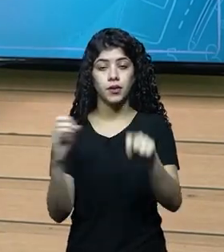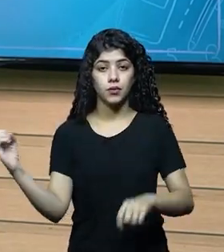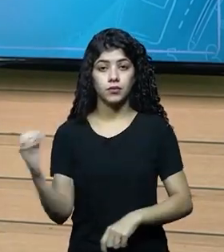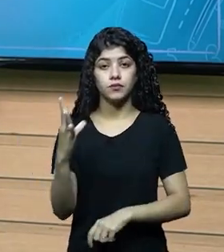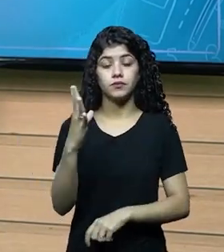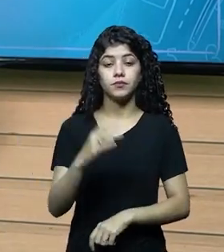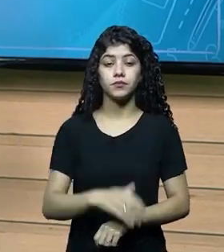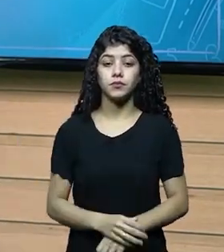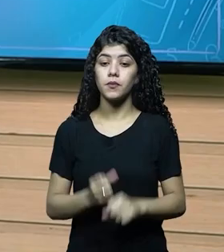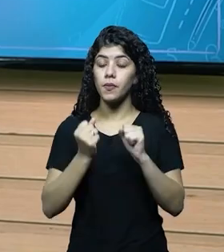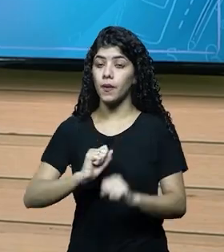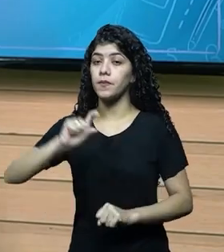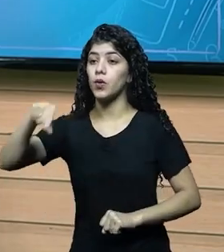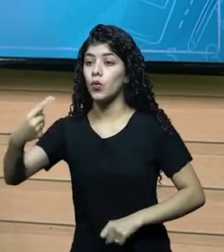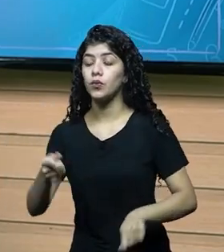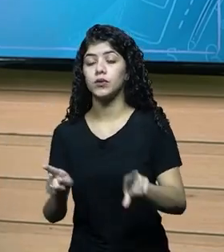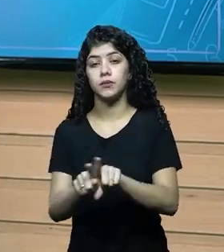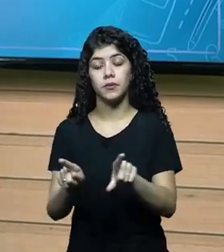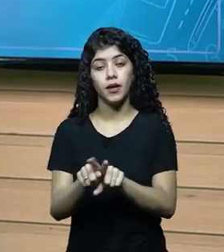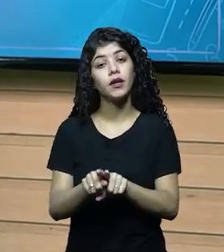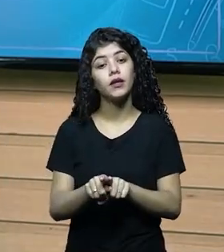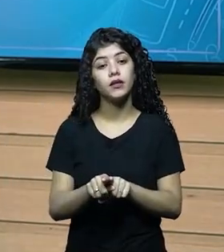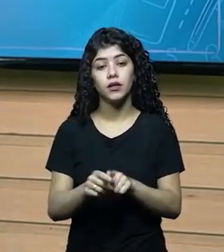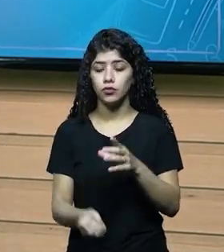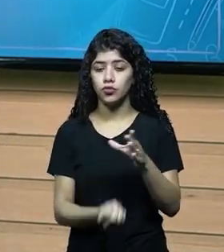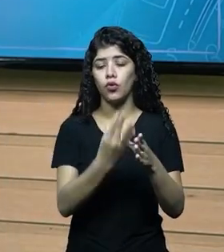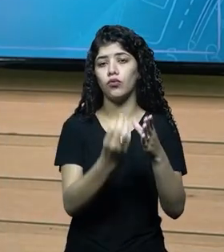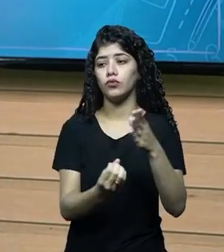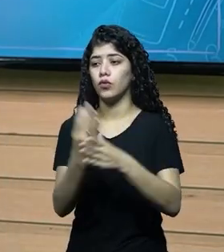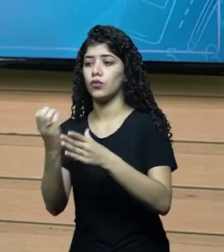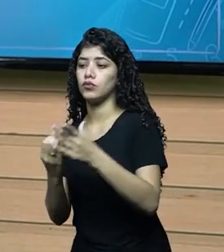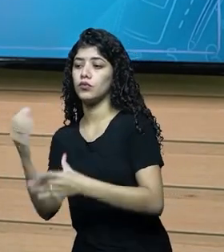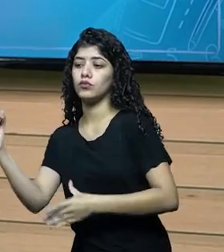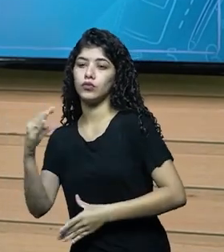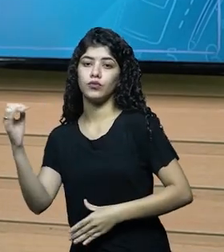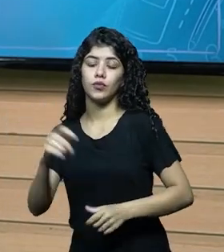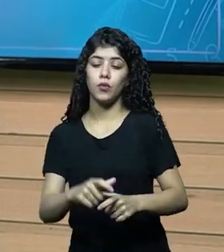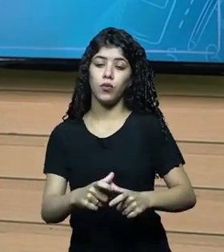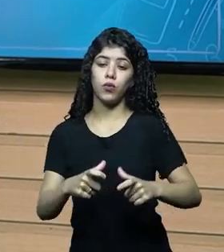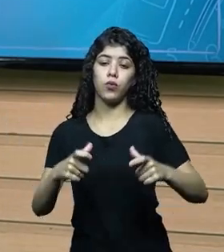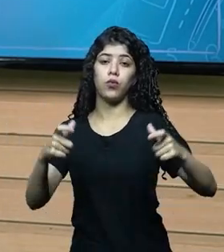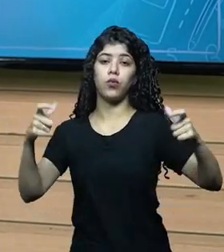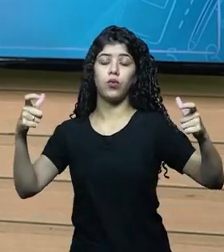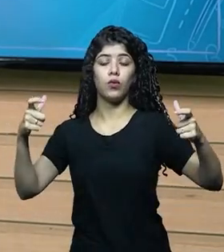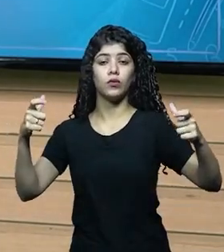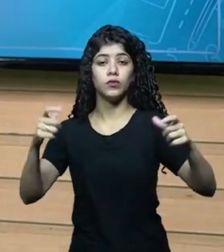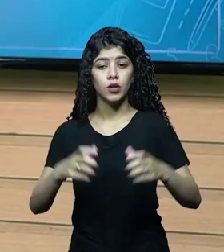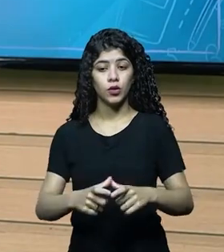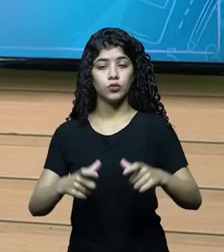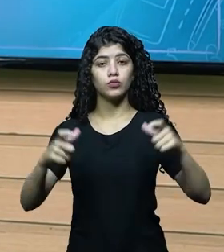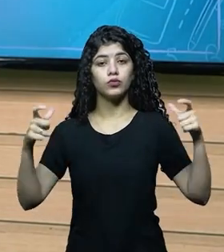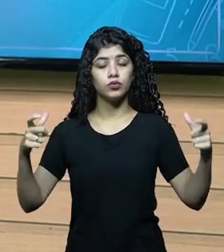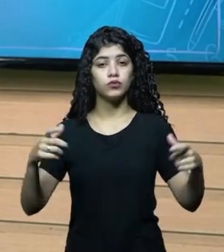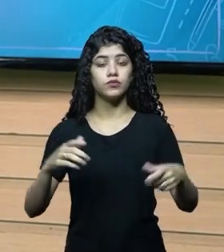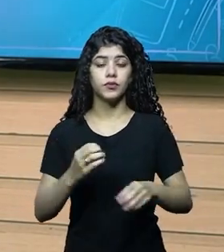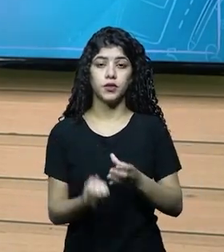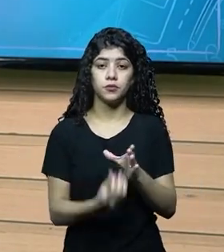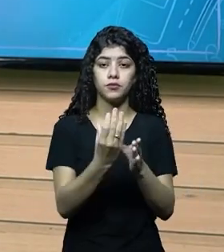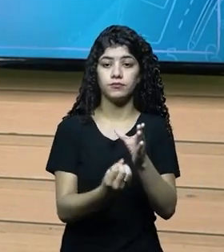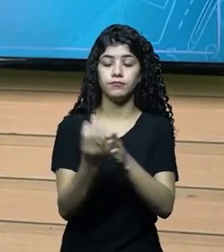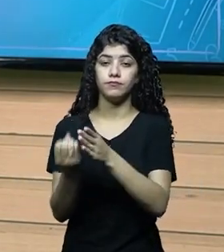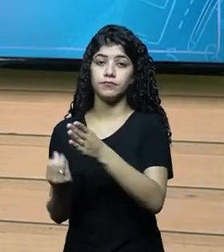outros ativos biológicos que vão gerar novos e assim há um crescimento em cadeia de produtividade